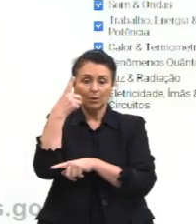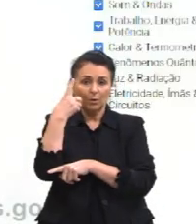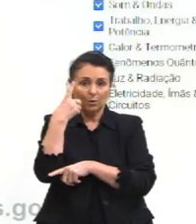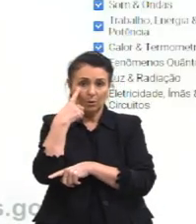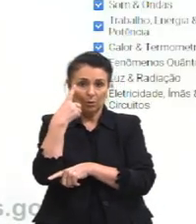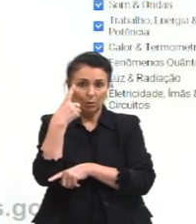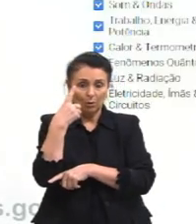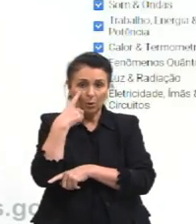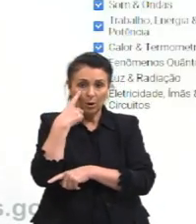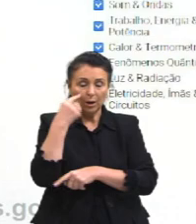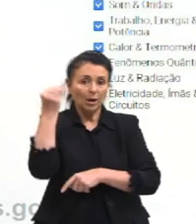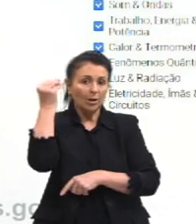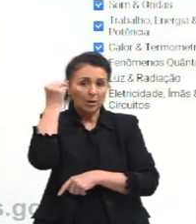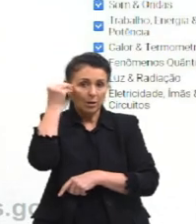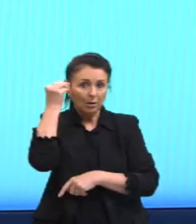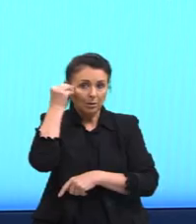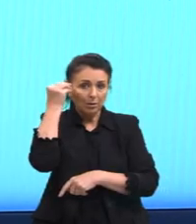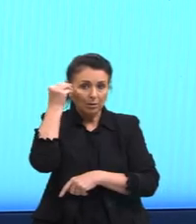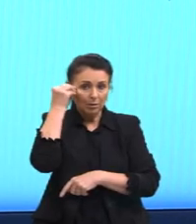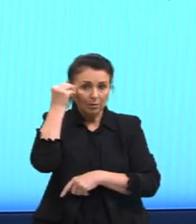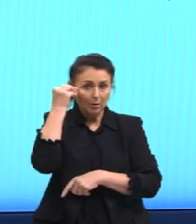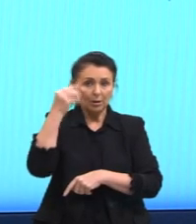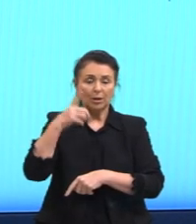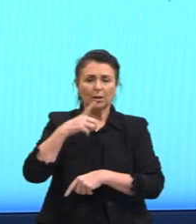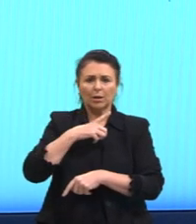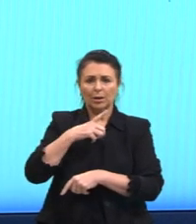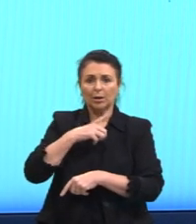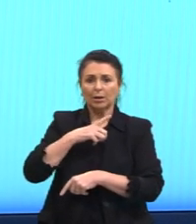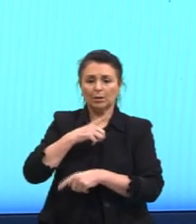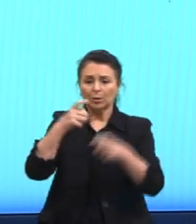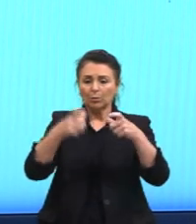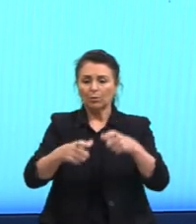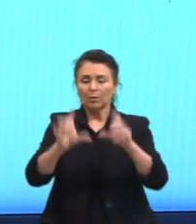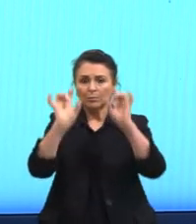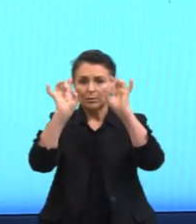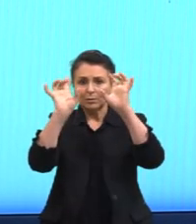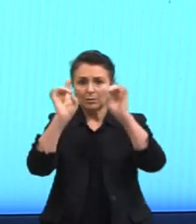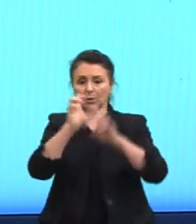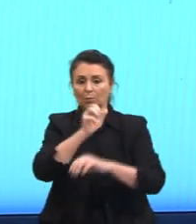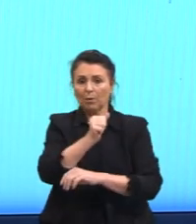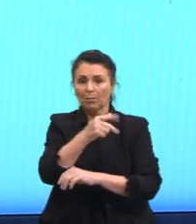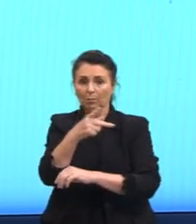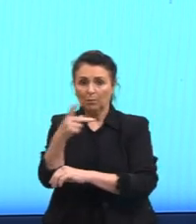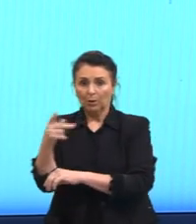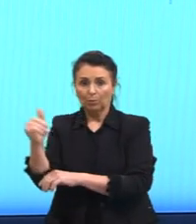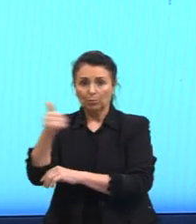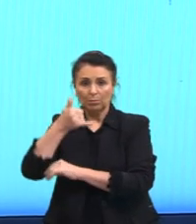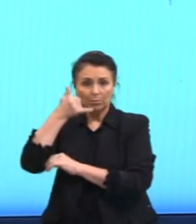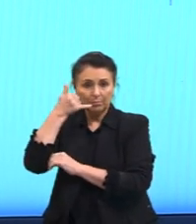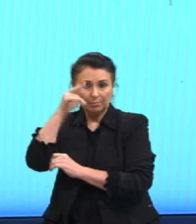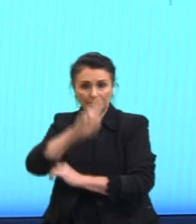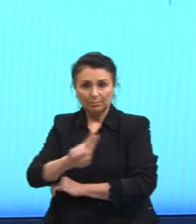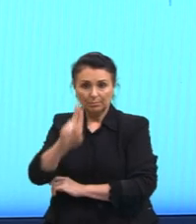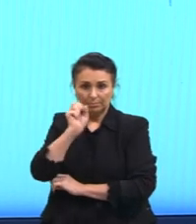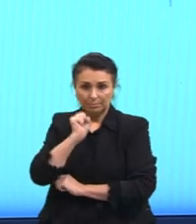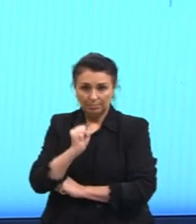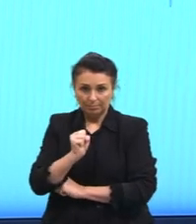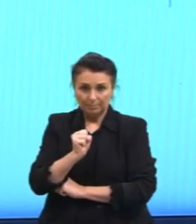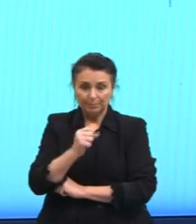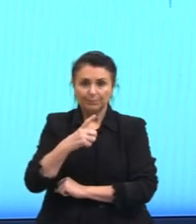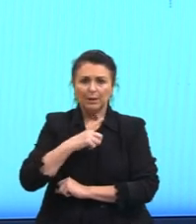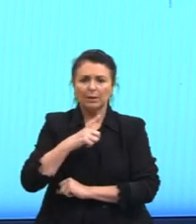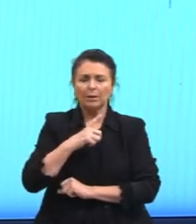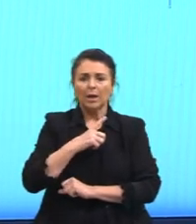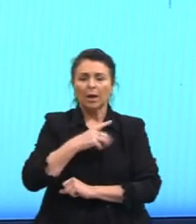pelo PET colorado, né? A gente tem um aplicativo de celular também. O aplicativo, ele tem a